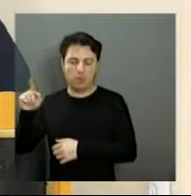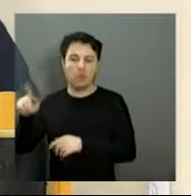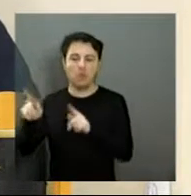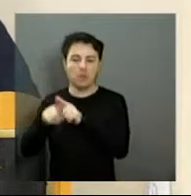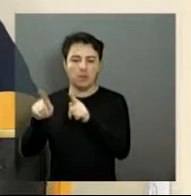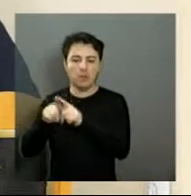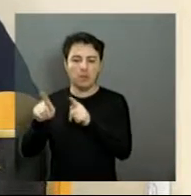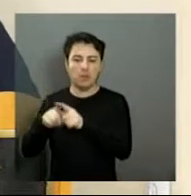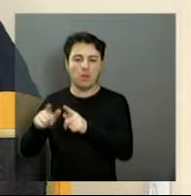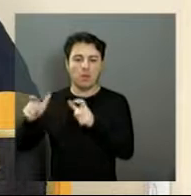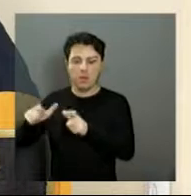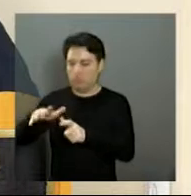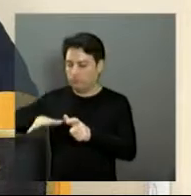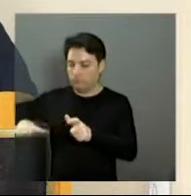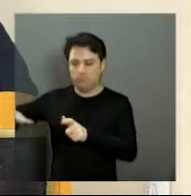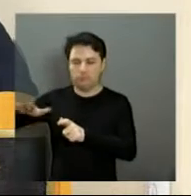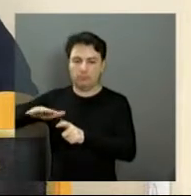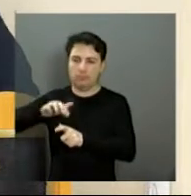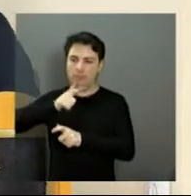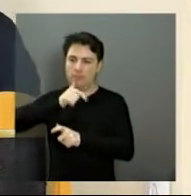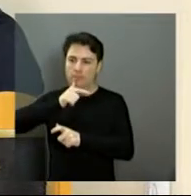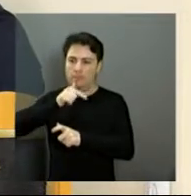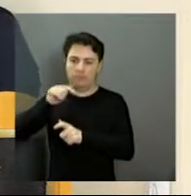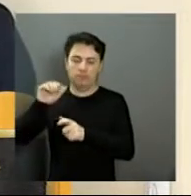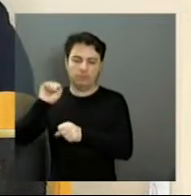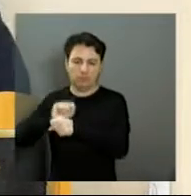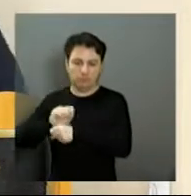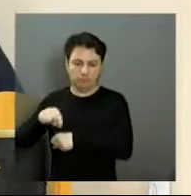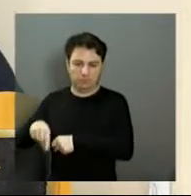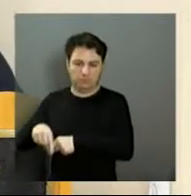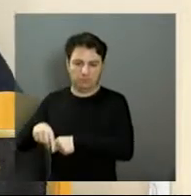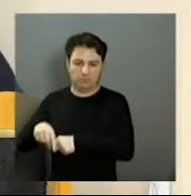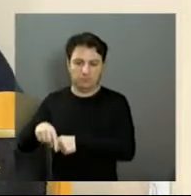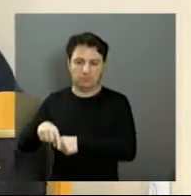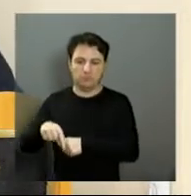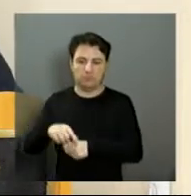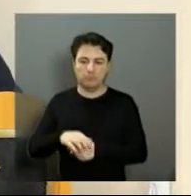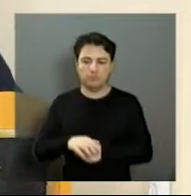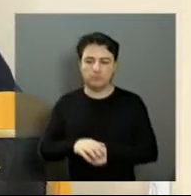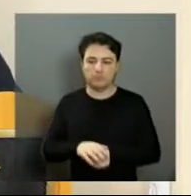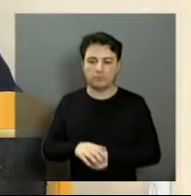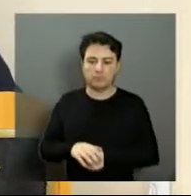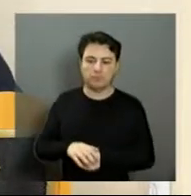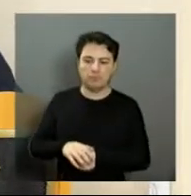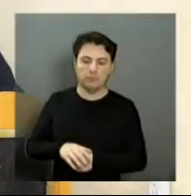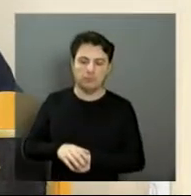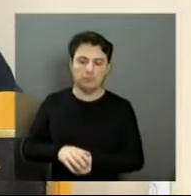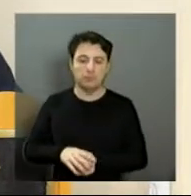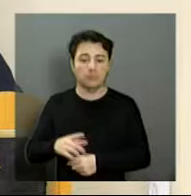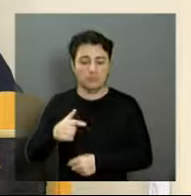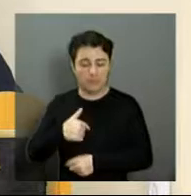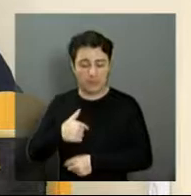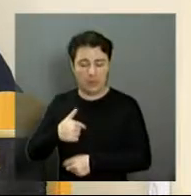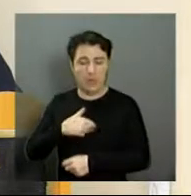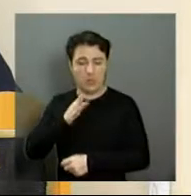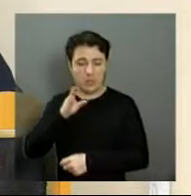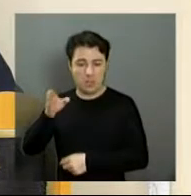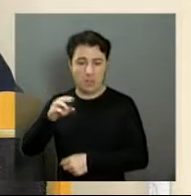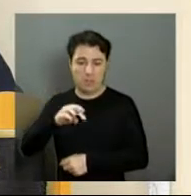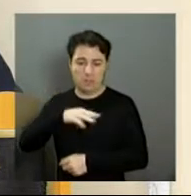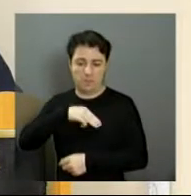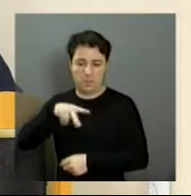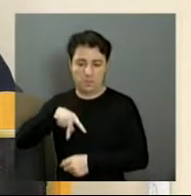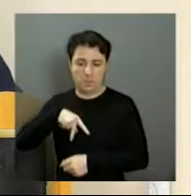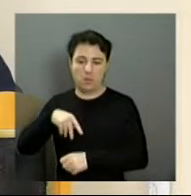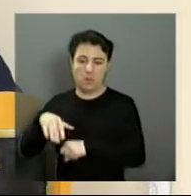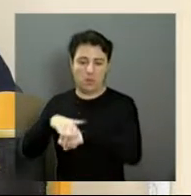contenção, essa lagoa de contenção, ia usar a parte superior. Peguei o projeto, coloquei debaixo do braço, fui falar com o Ministério Público do Meio Ambiente,